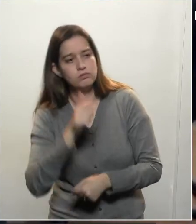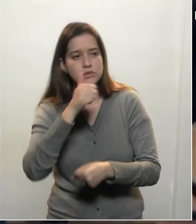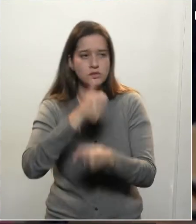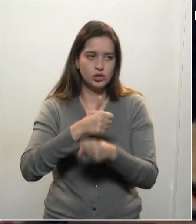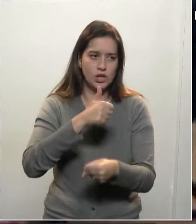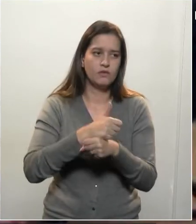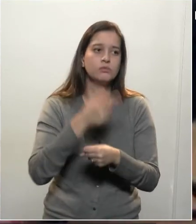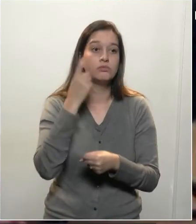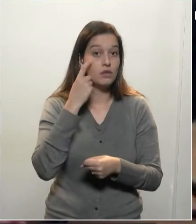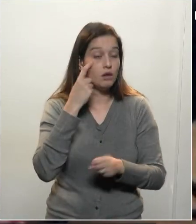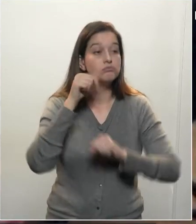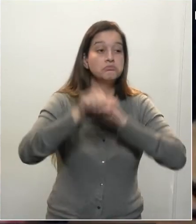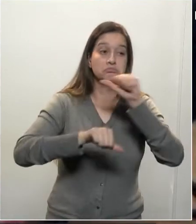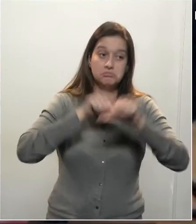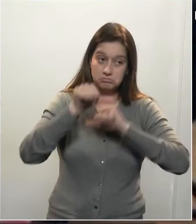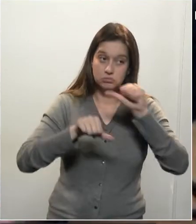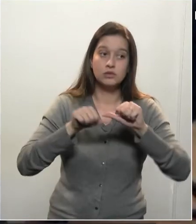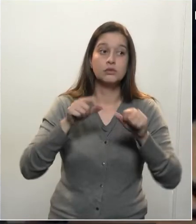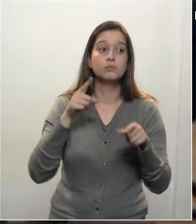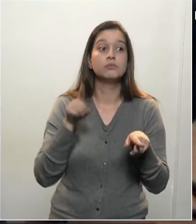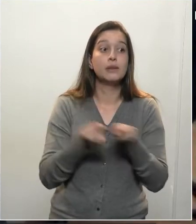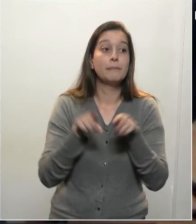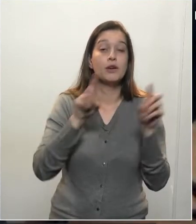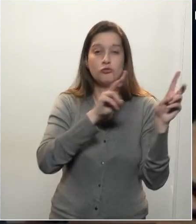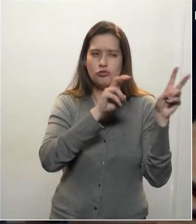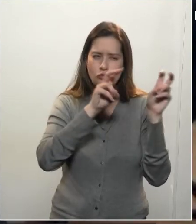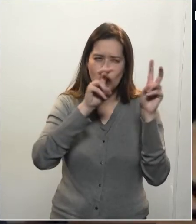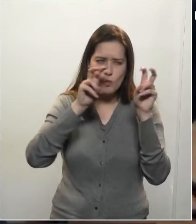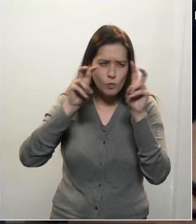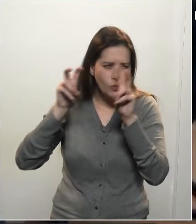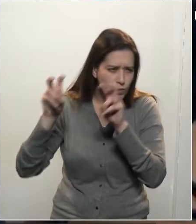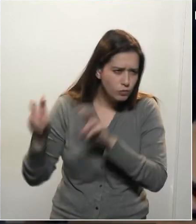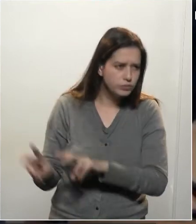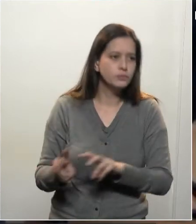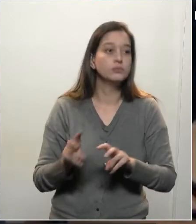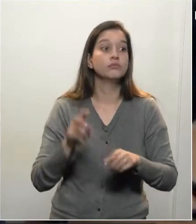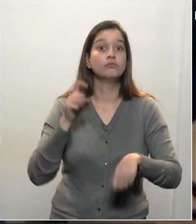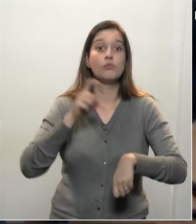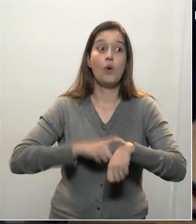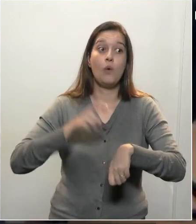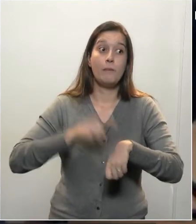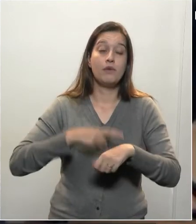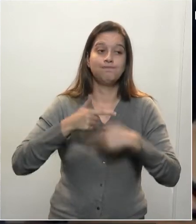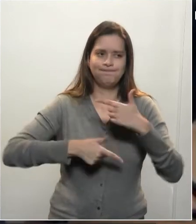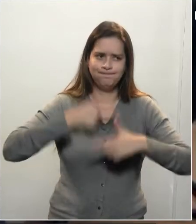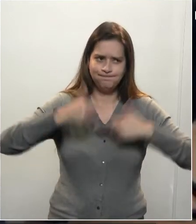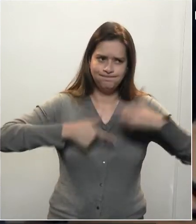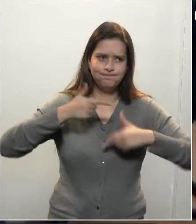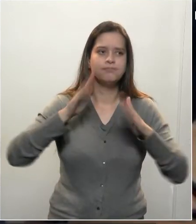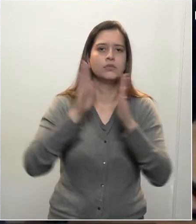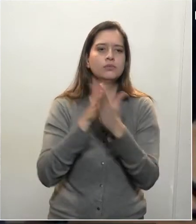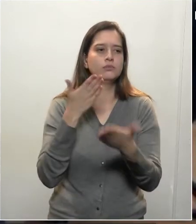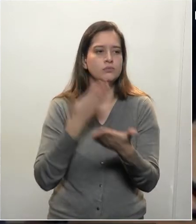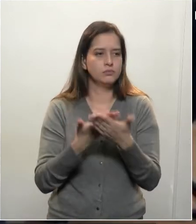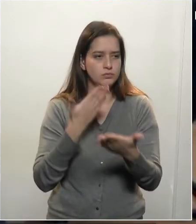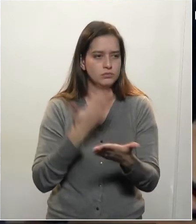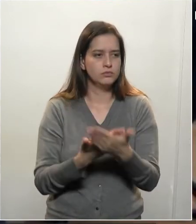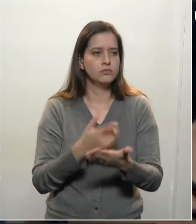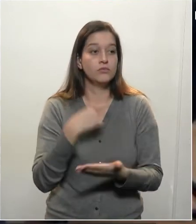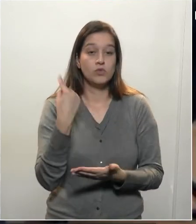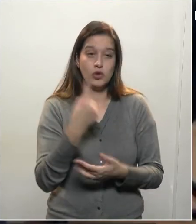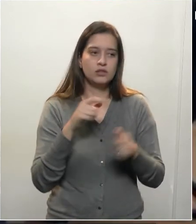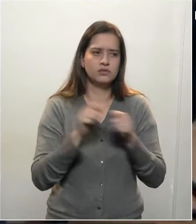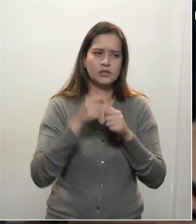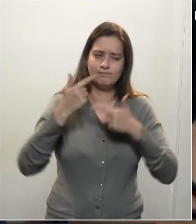Em todas as questões que foram necessárias aqui, do tempo, inclusive, que o professor tem que estar na escola, essa casa foi de forma muito correta, firme